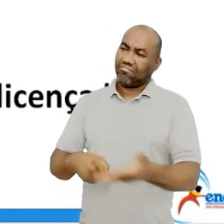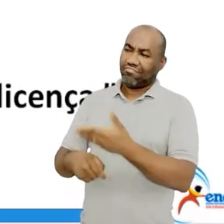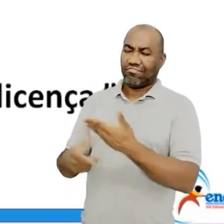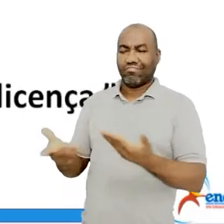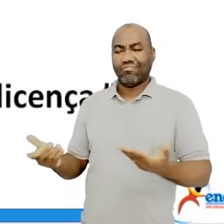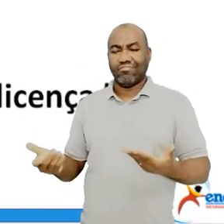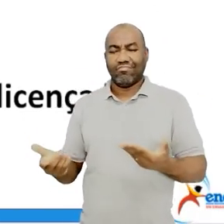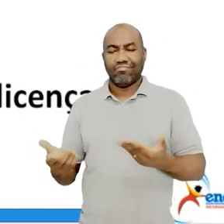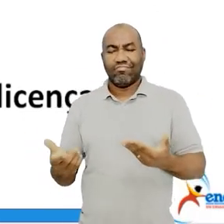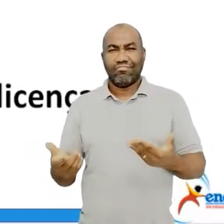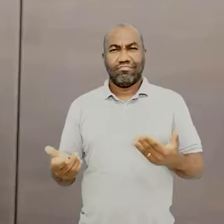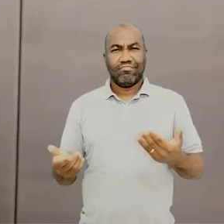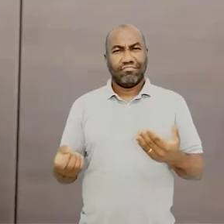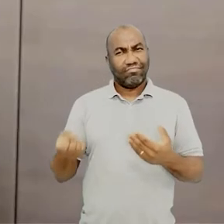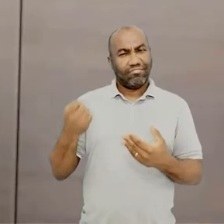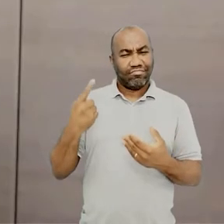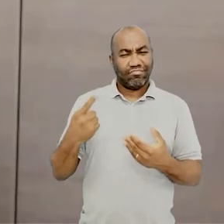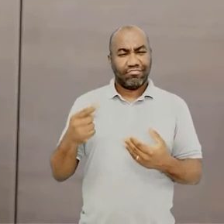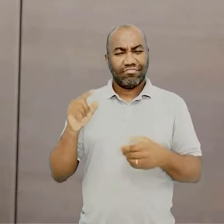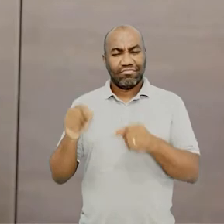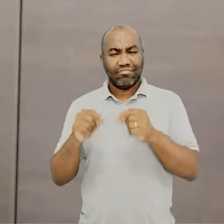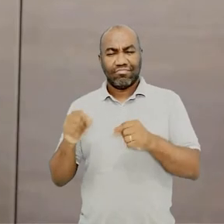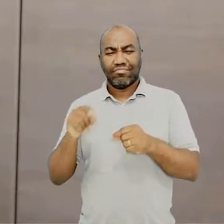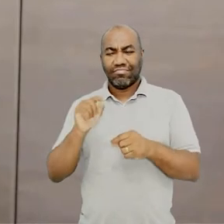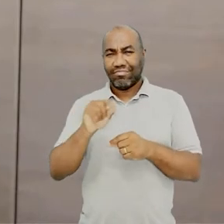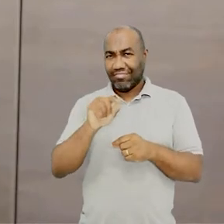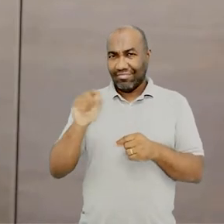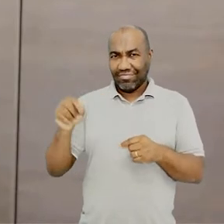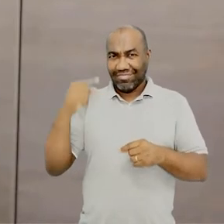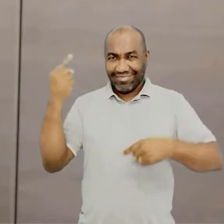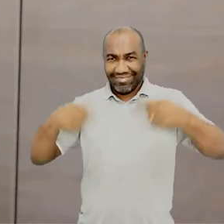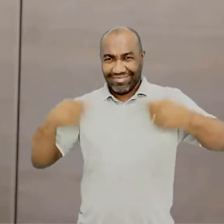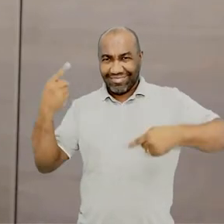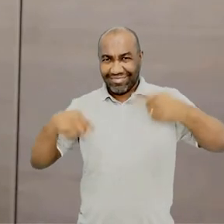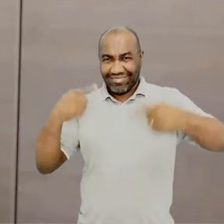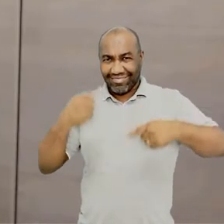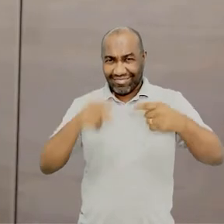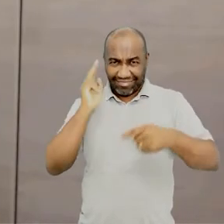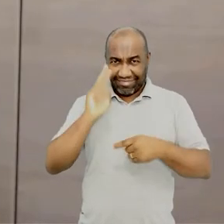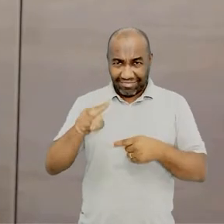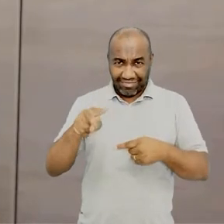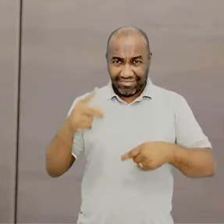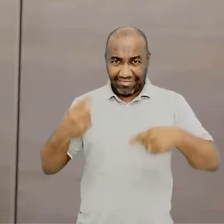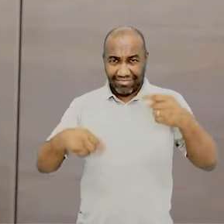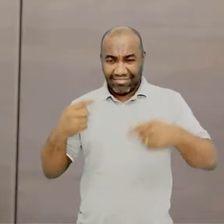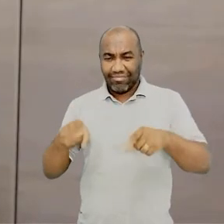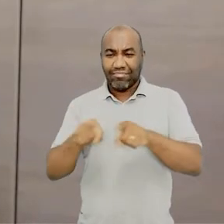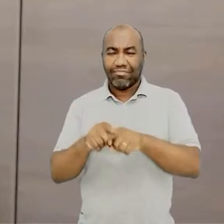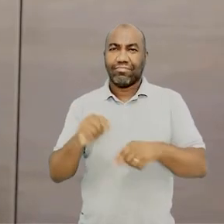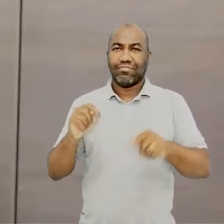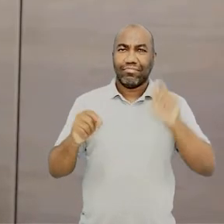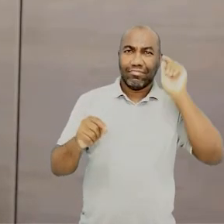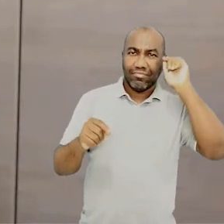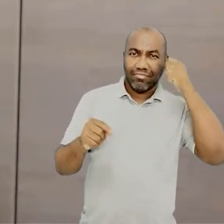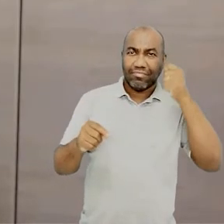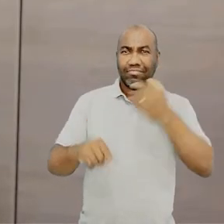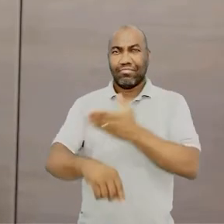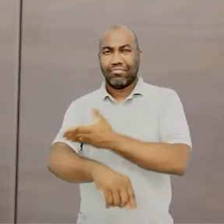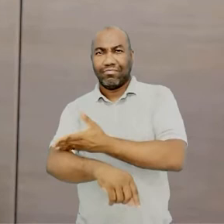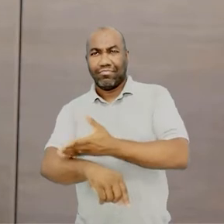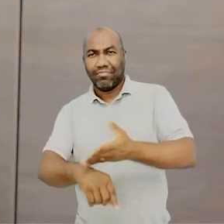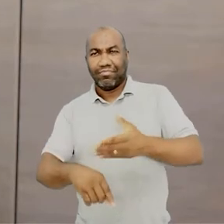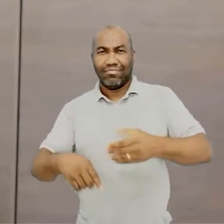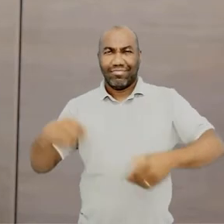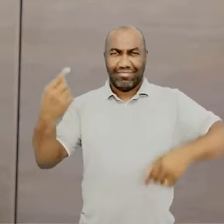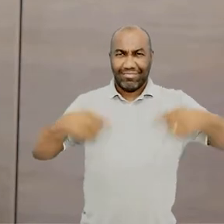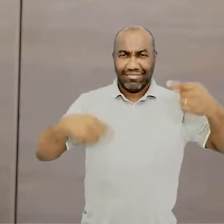Volta aqui. Talvez você tenha visto alguns debates em redes sociais sobre essa teoria do branco salvador,